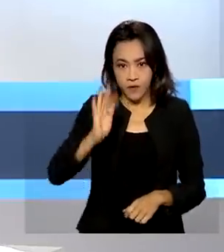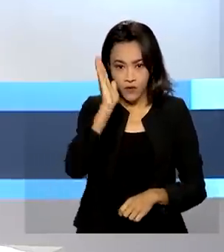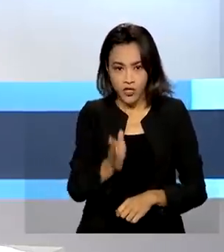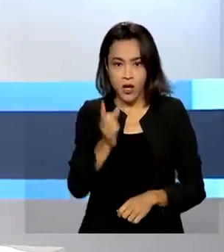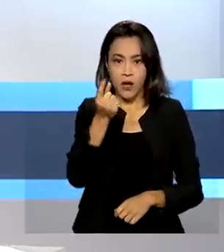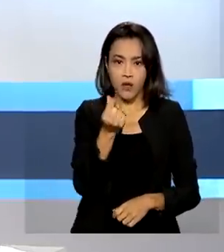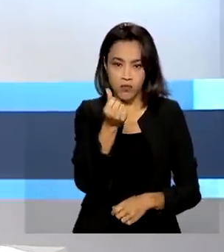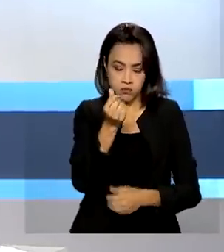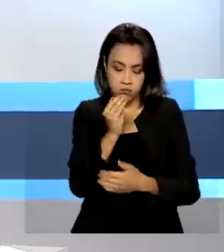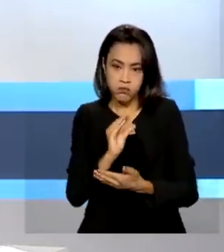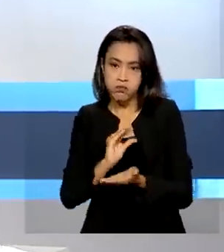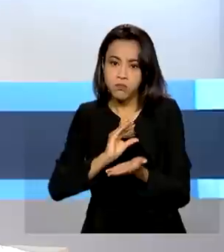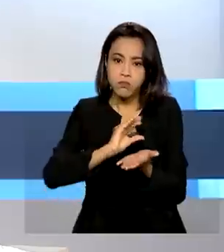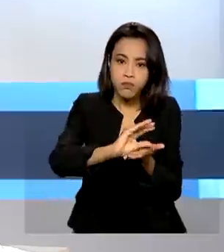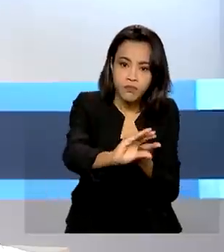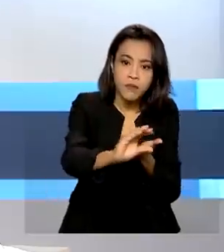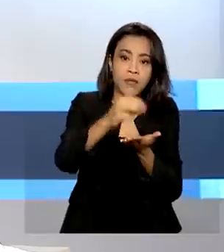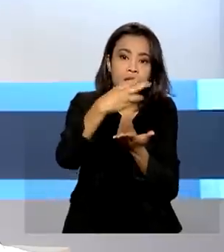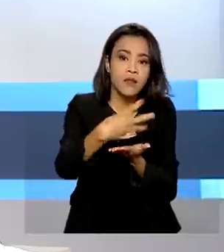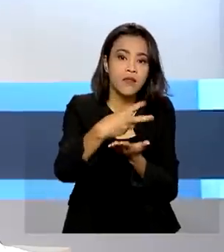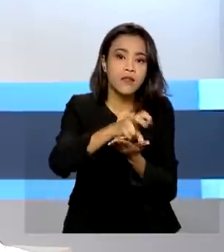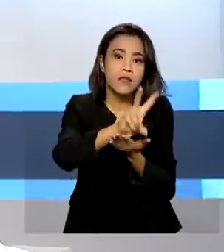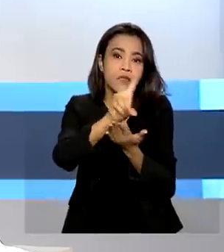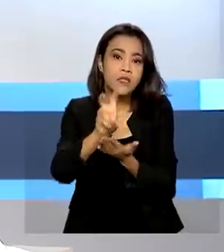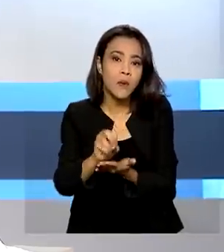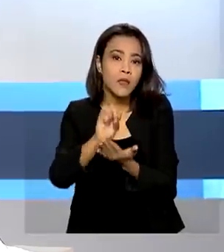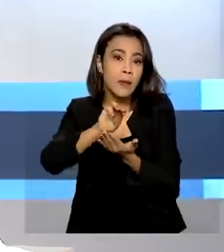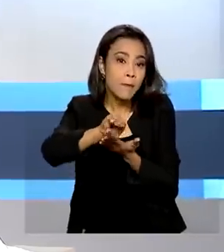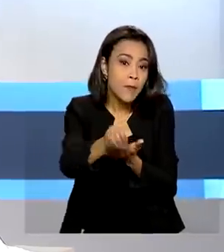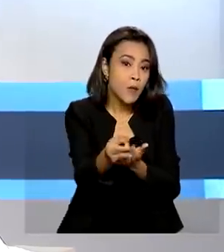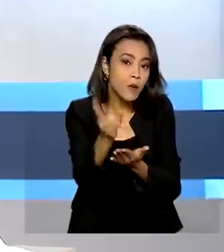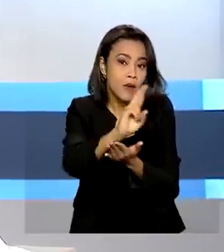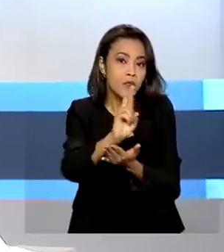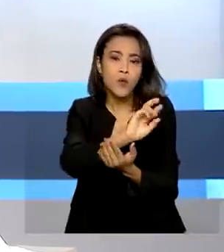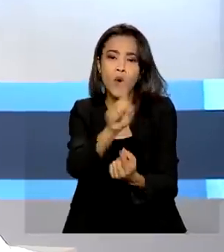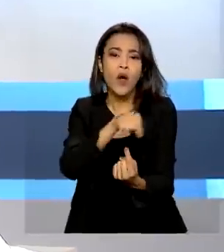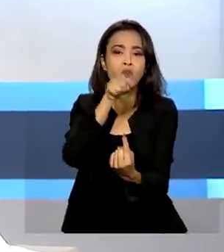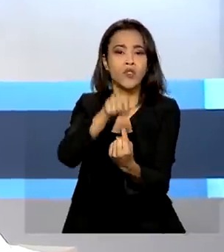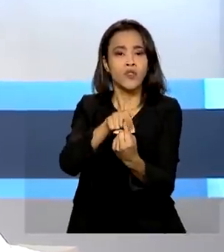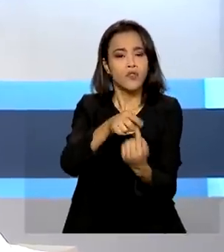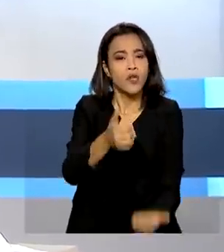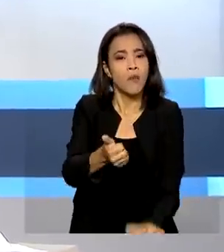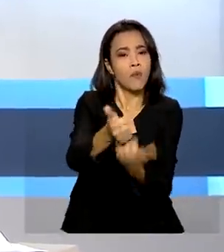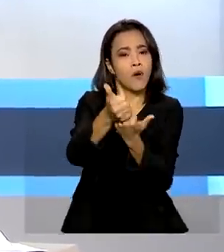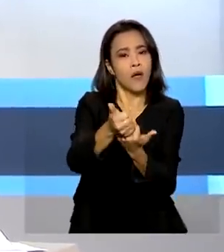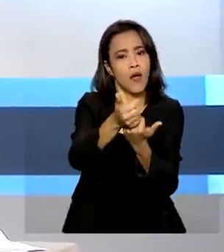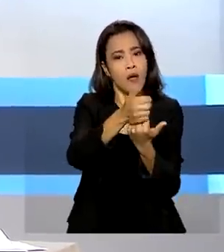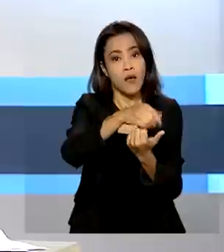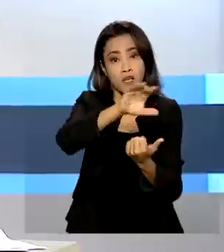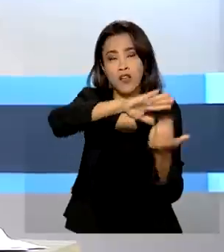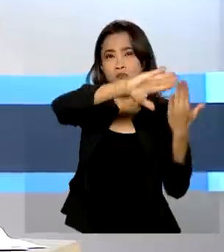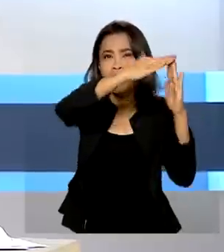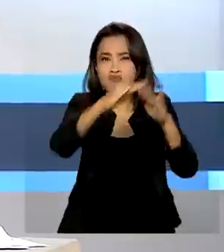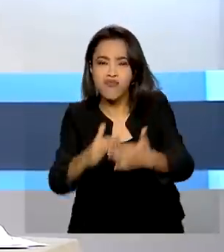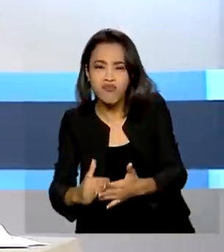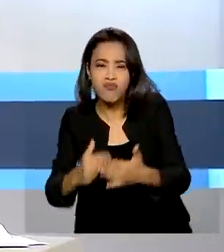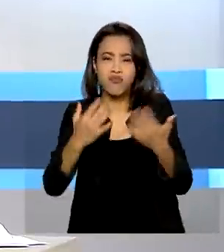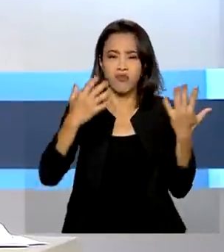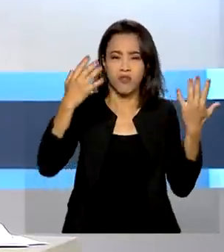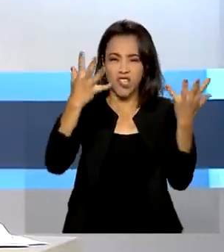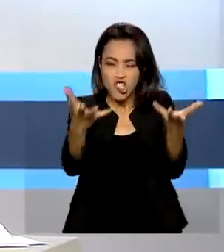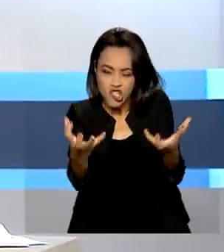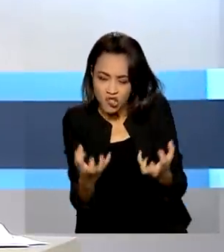mais de 350 milhões de reais para apoiar a população afetada por fenômenos naturais, como